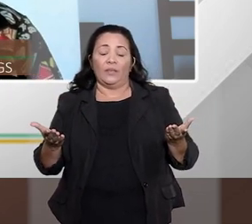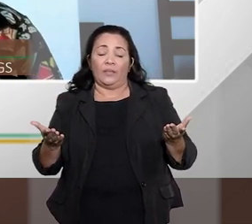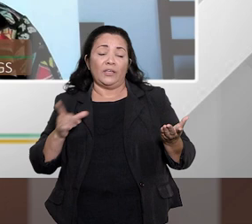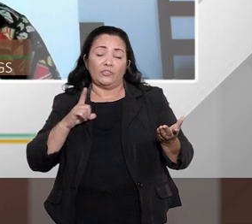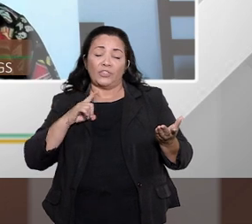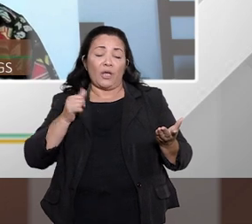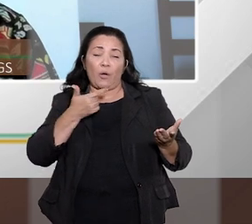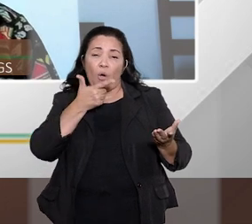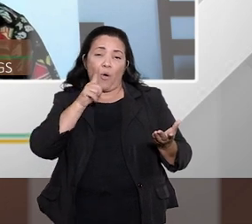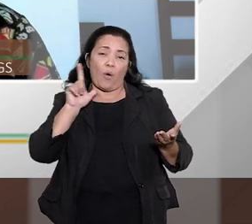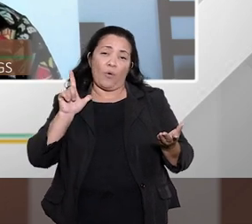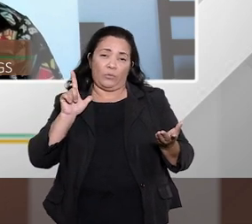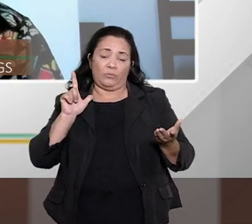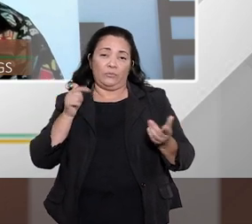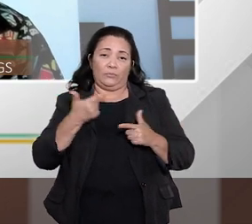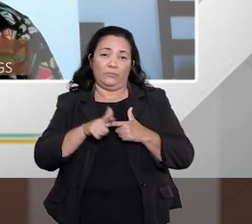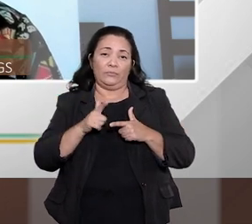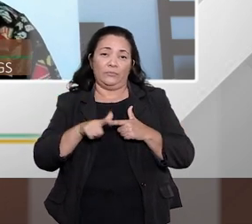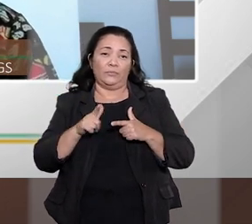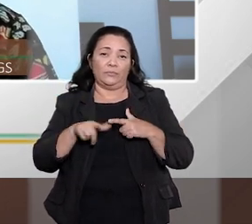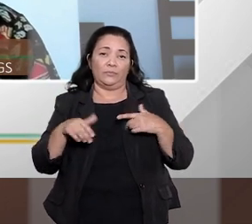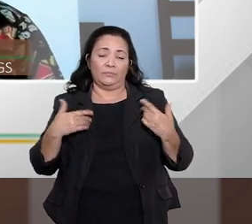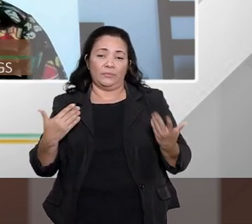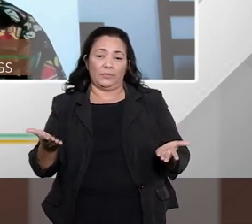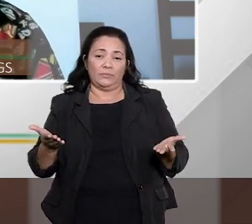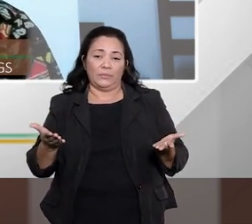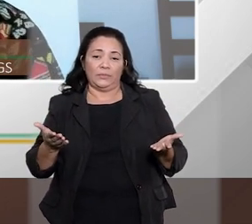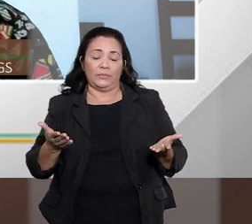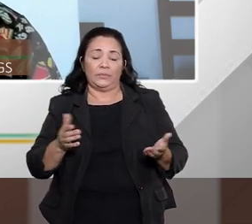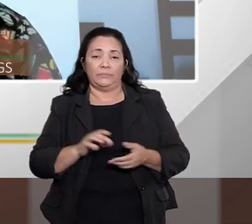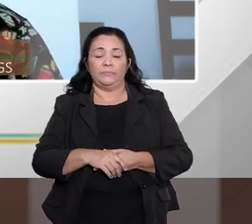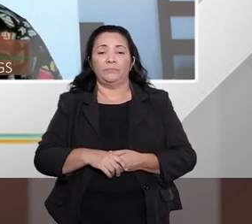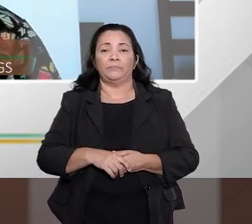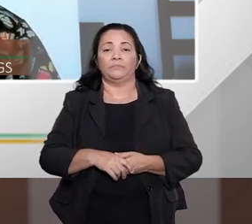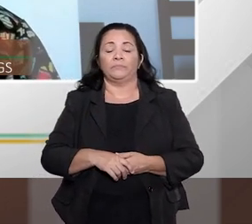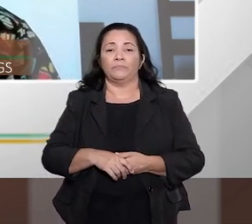de redução de renda ou era a segunda ou terceira